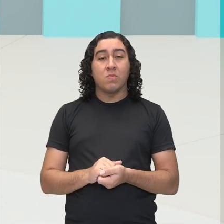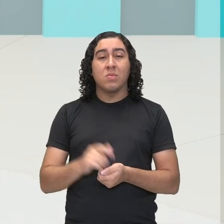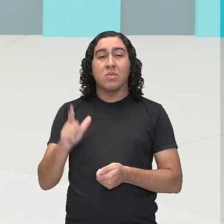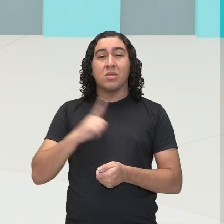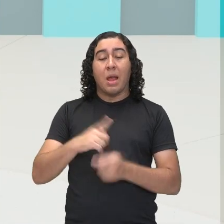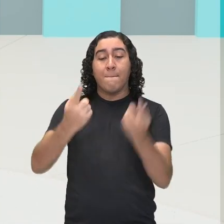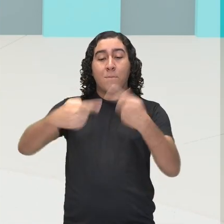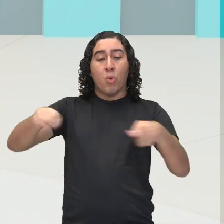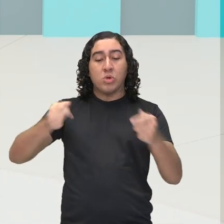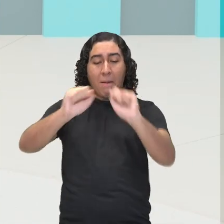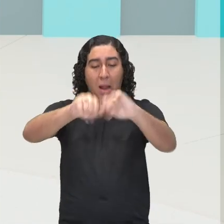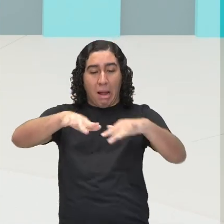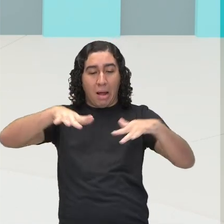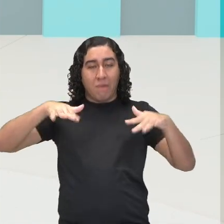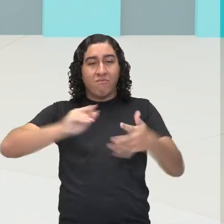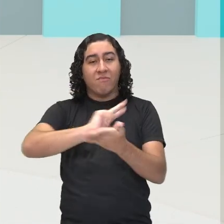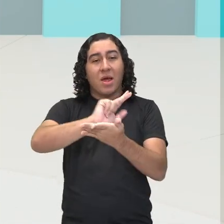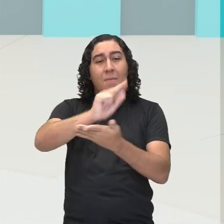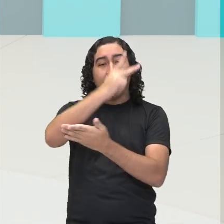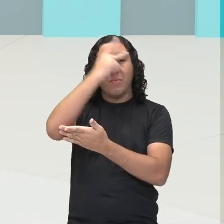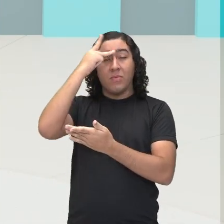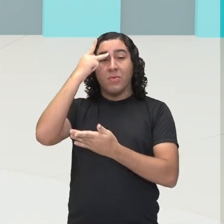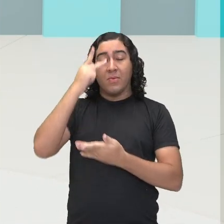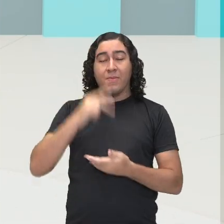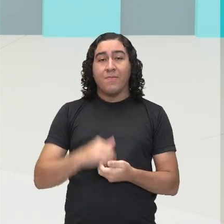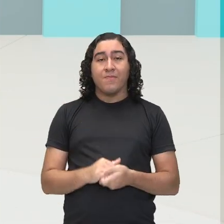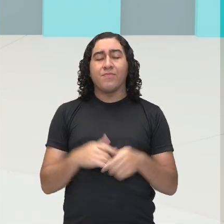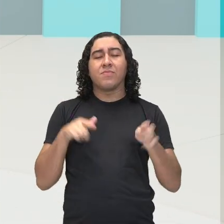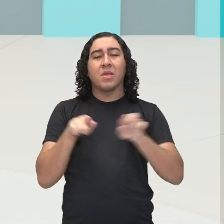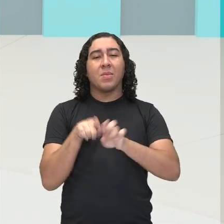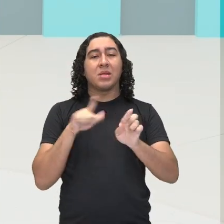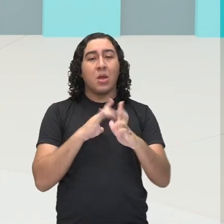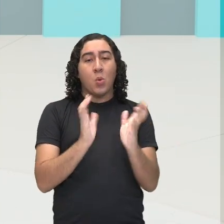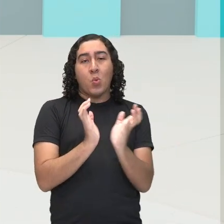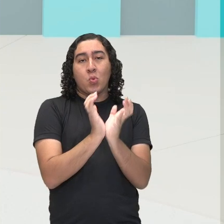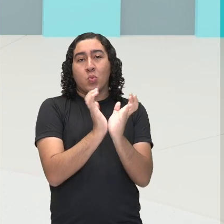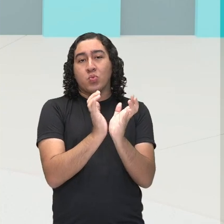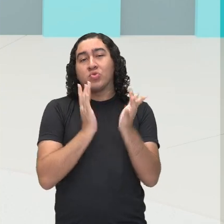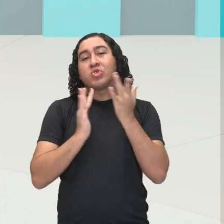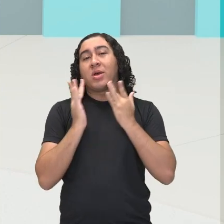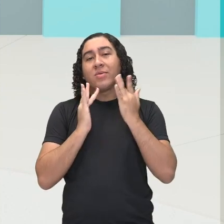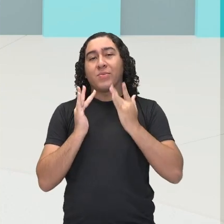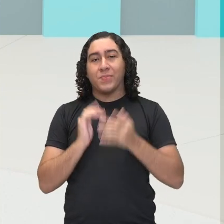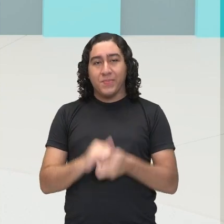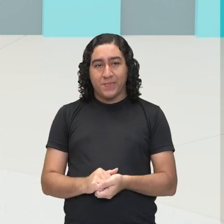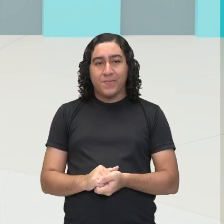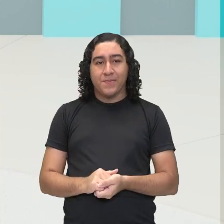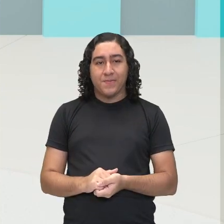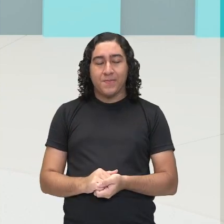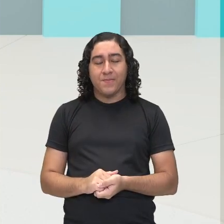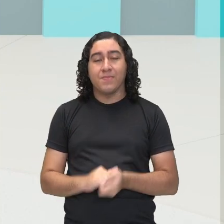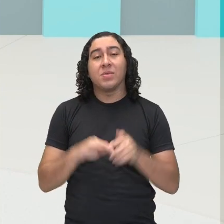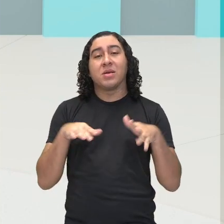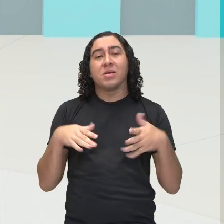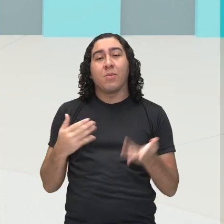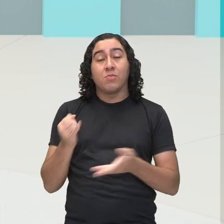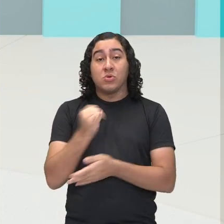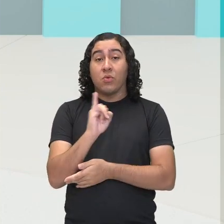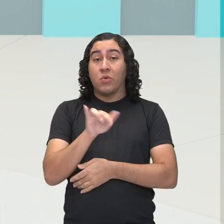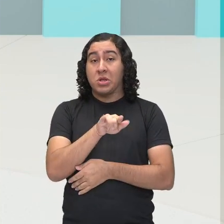aqui e um grupo de teatro. Então, se você